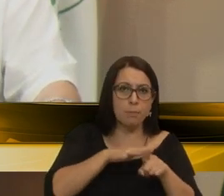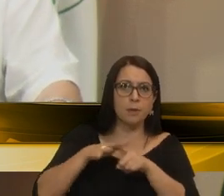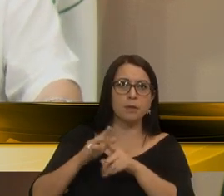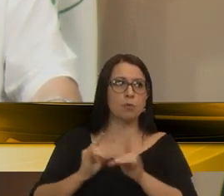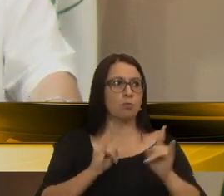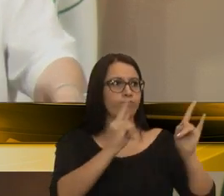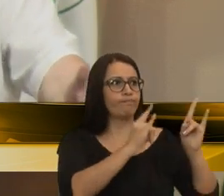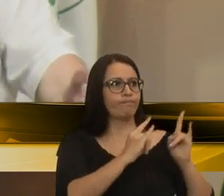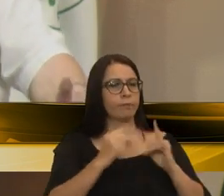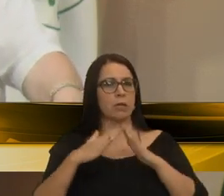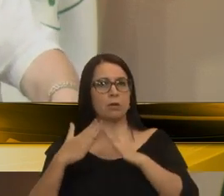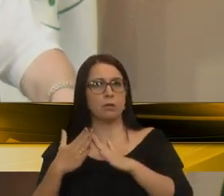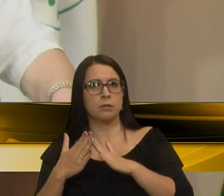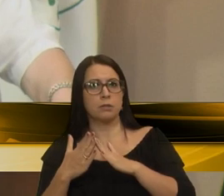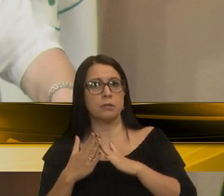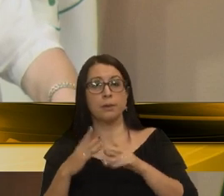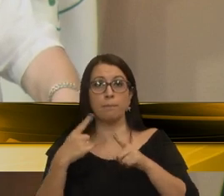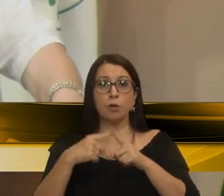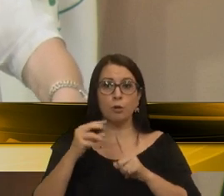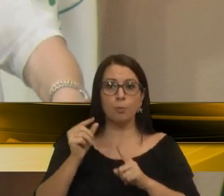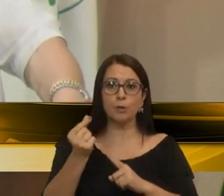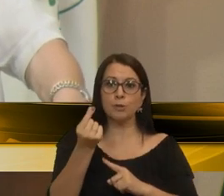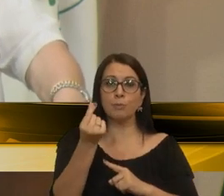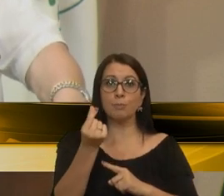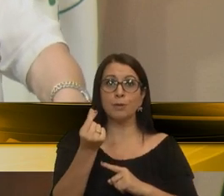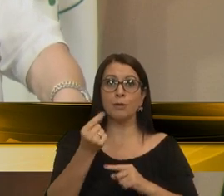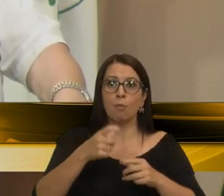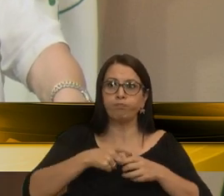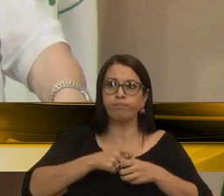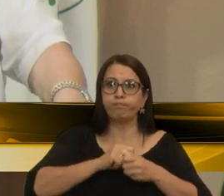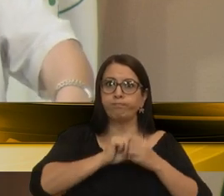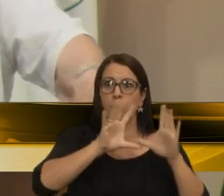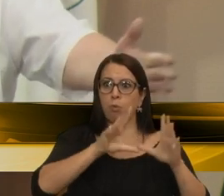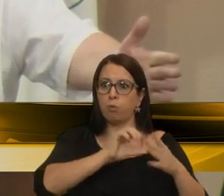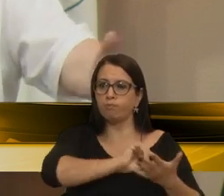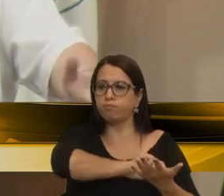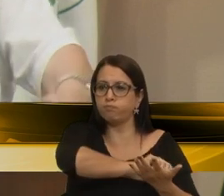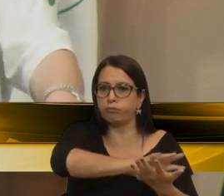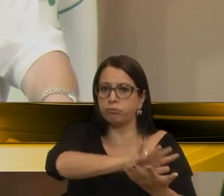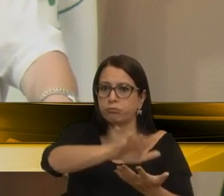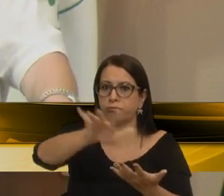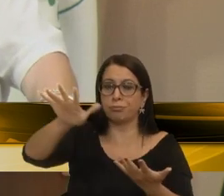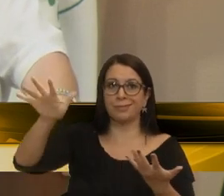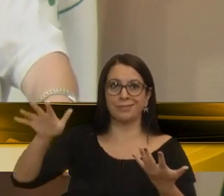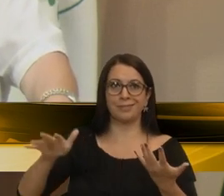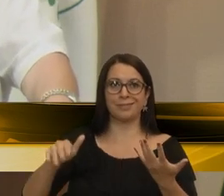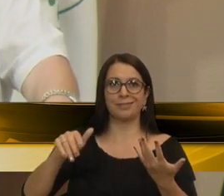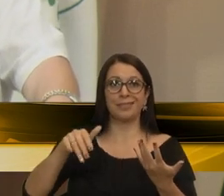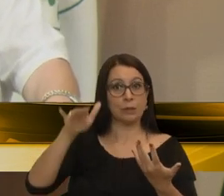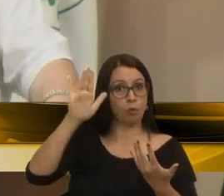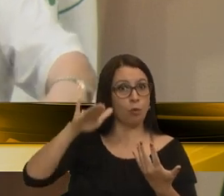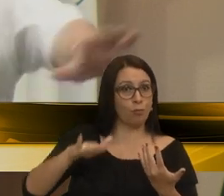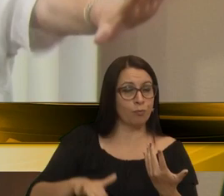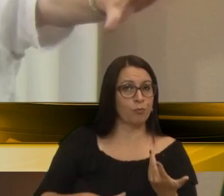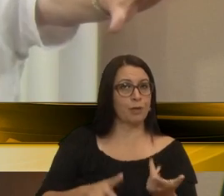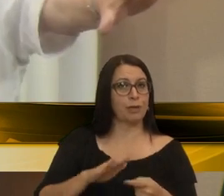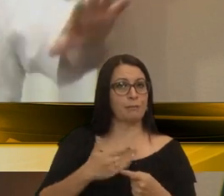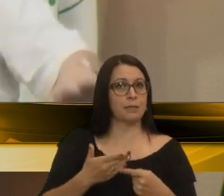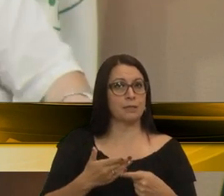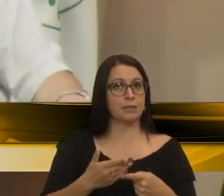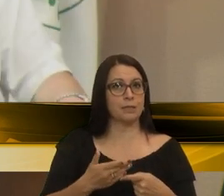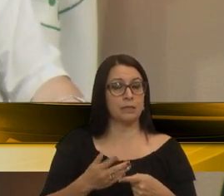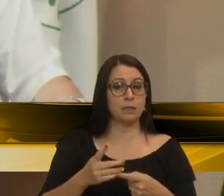cidade em razão principalmente do preço que explodiram. É uma super oferta. Então, o povo está ali